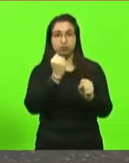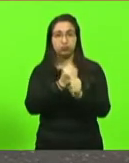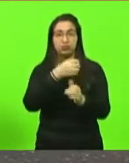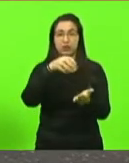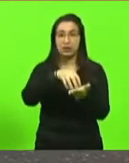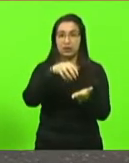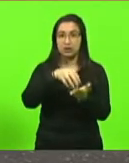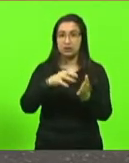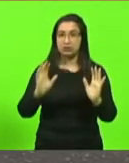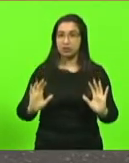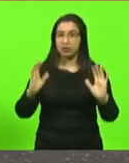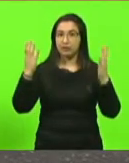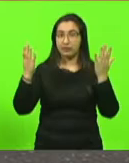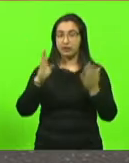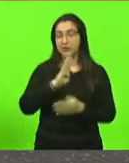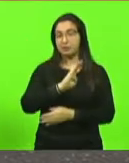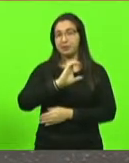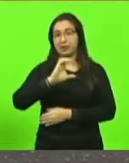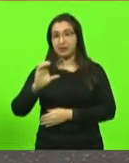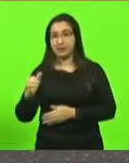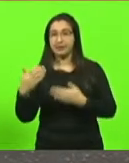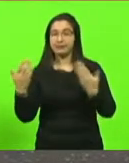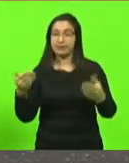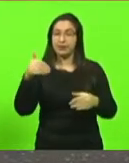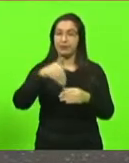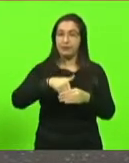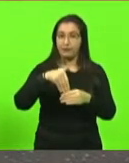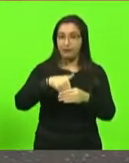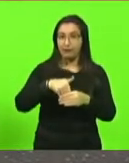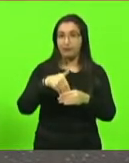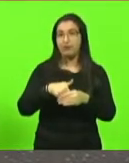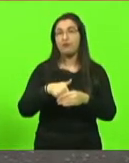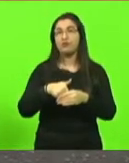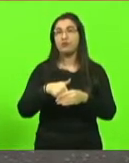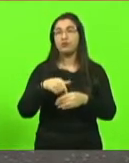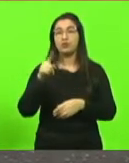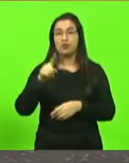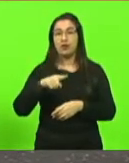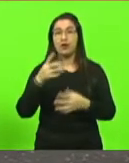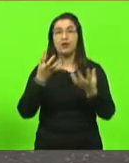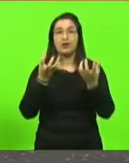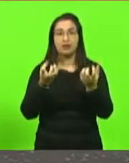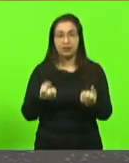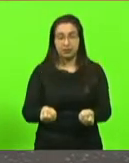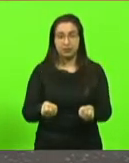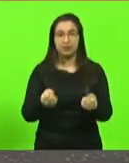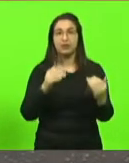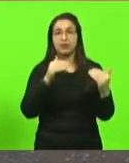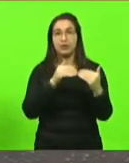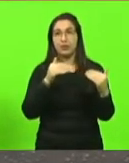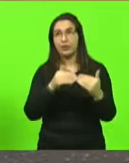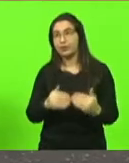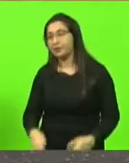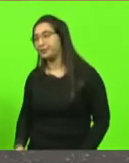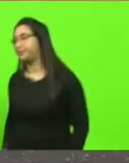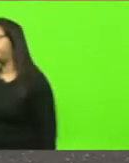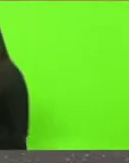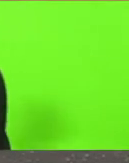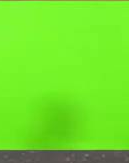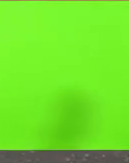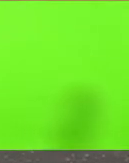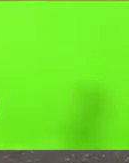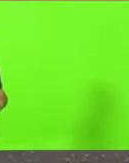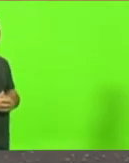Balneário Camboriú. Por isso, o nosso voto, sem dúvida alguma, é favorável, assim como também recomendamos à nossa bancada o voto